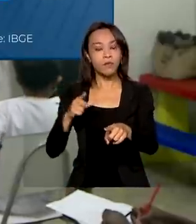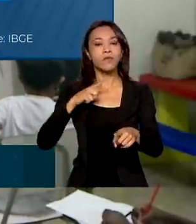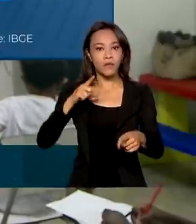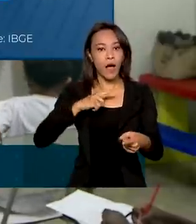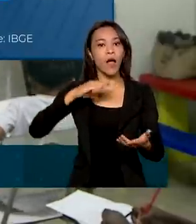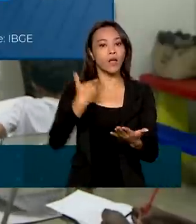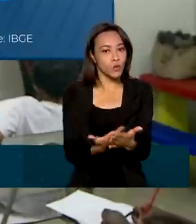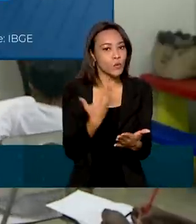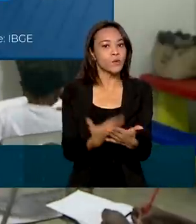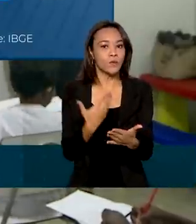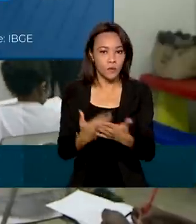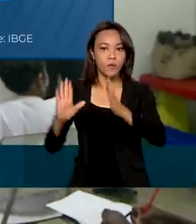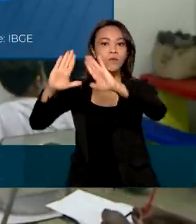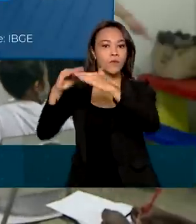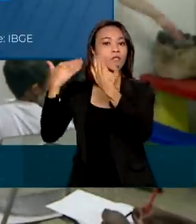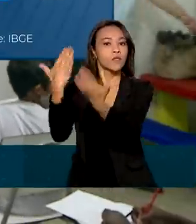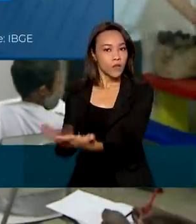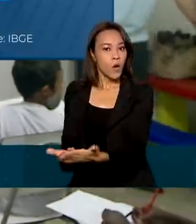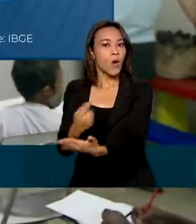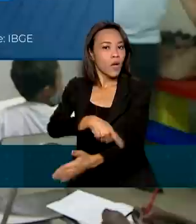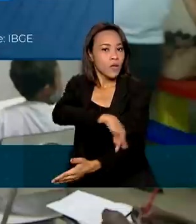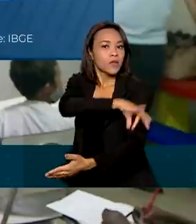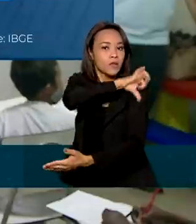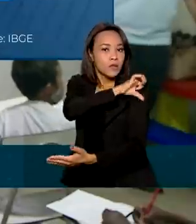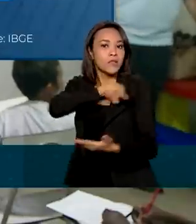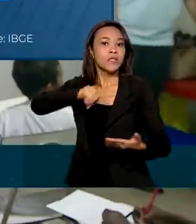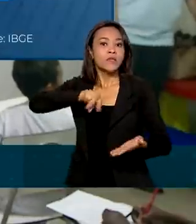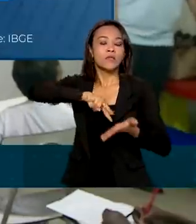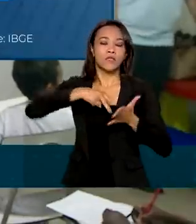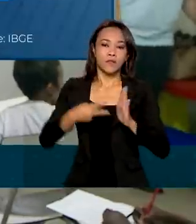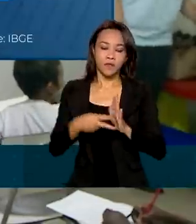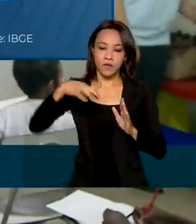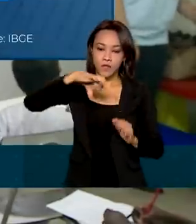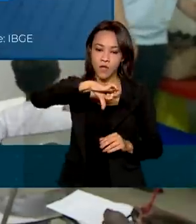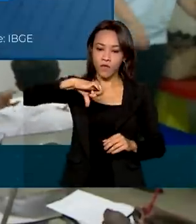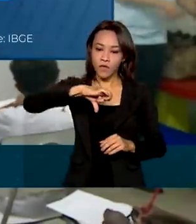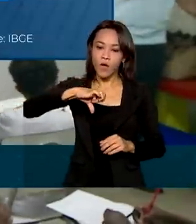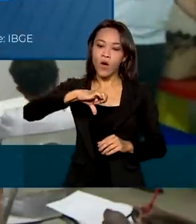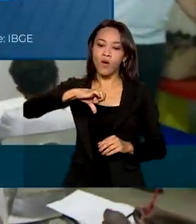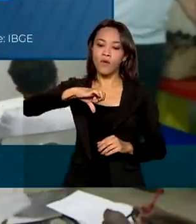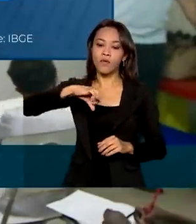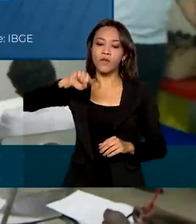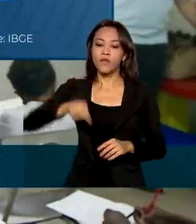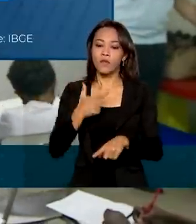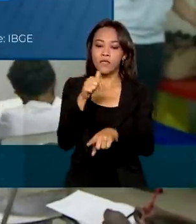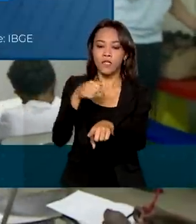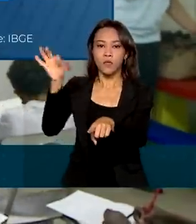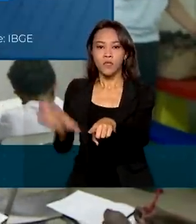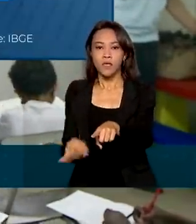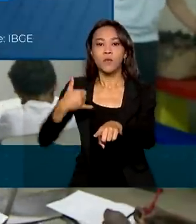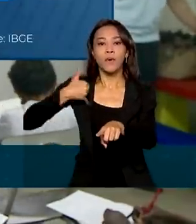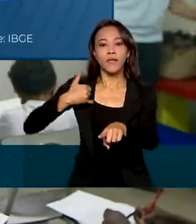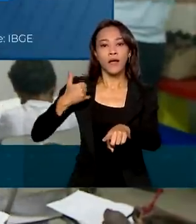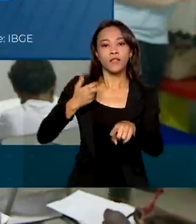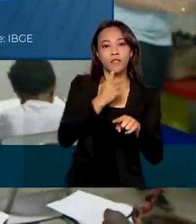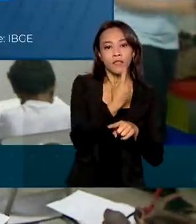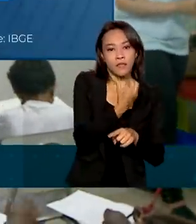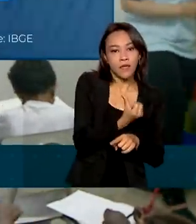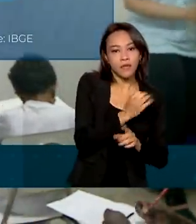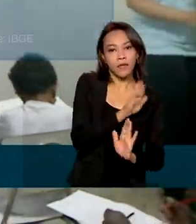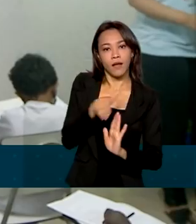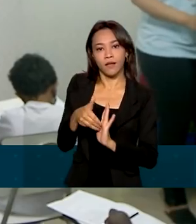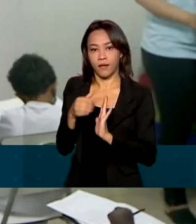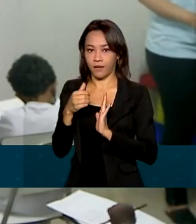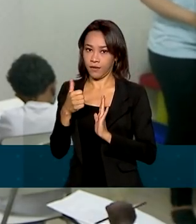do ensino fundamental. Isso representa 99,7% da população brasileira com idades entre 6 e